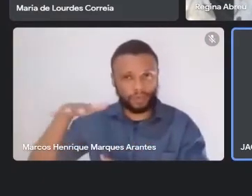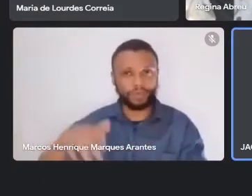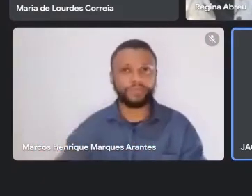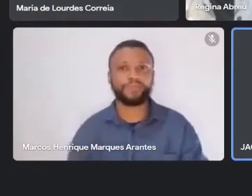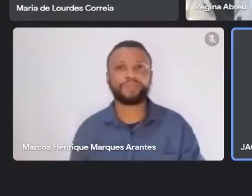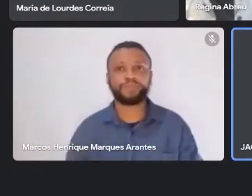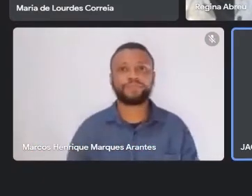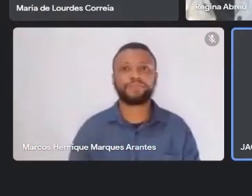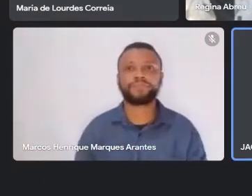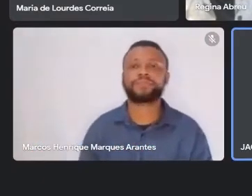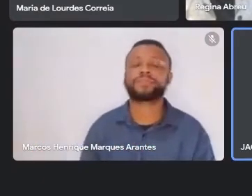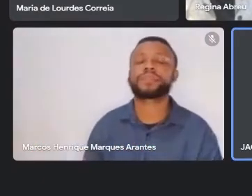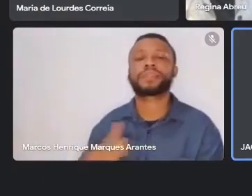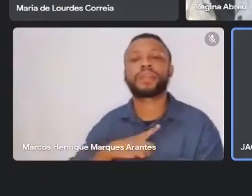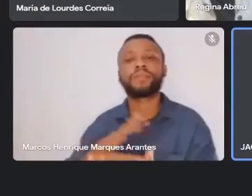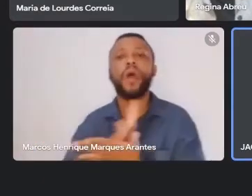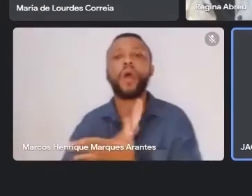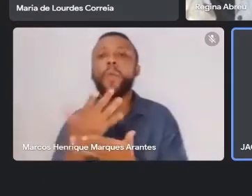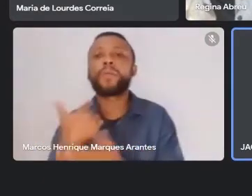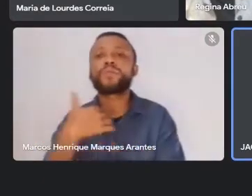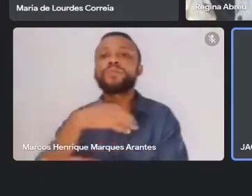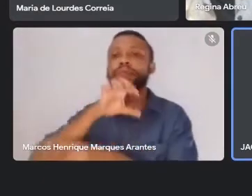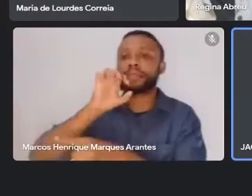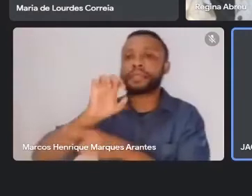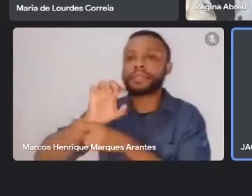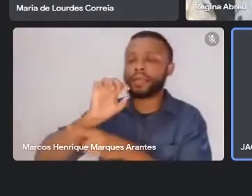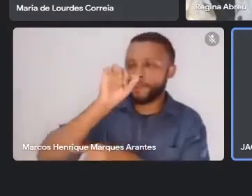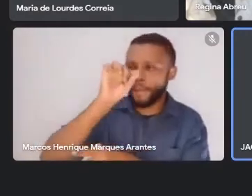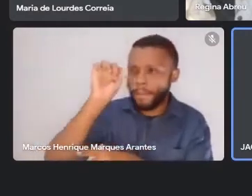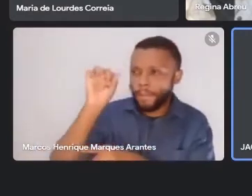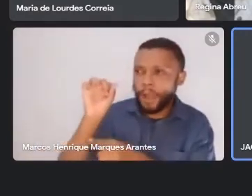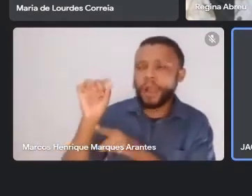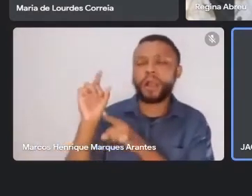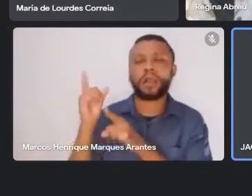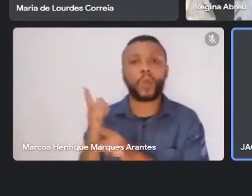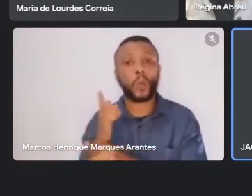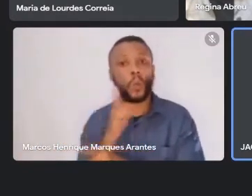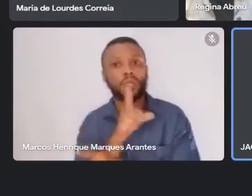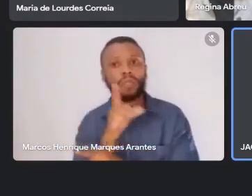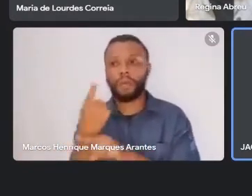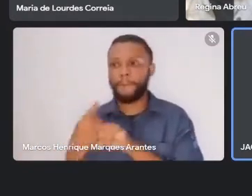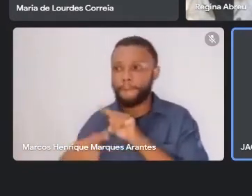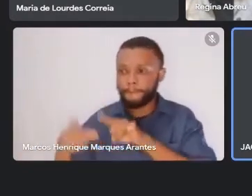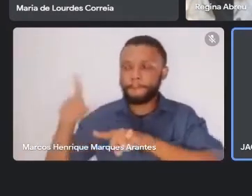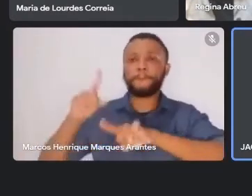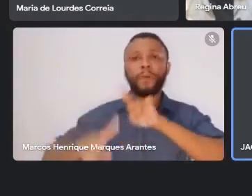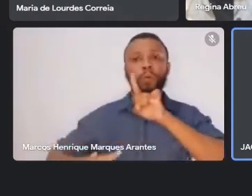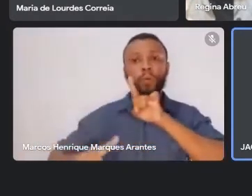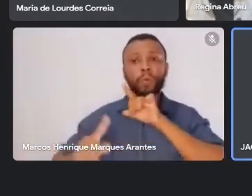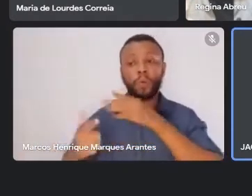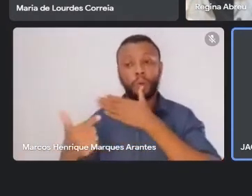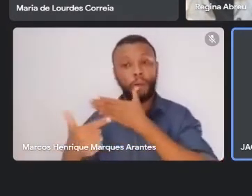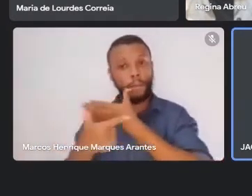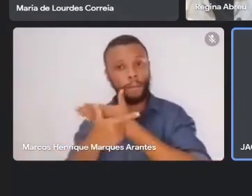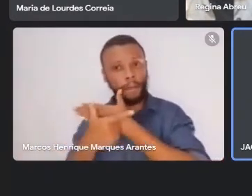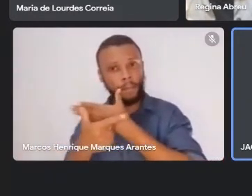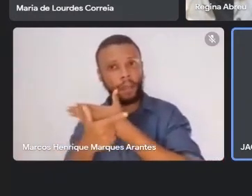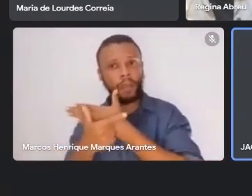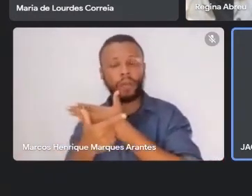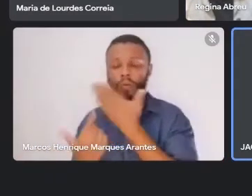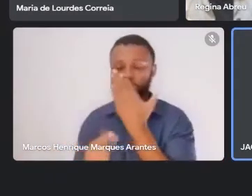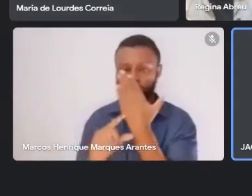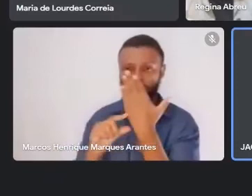Estados-nações, naquela virada do século Xerov, do século XX, o papel de Euclides a Cunha, no meu entender,